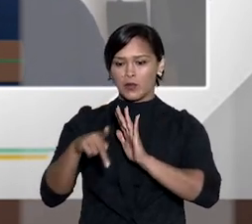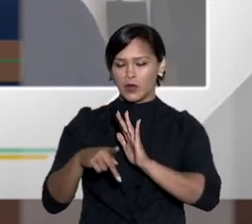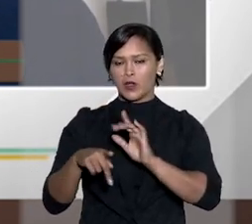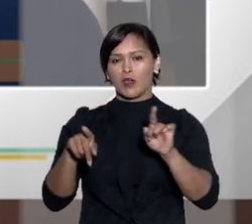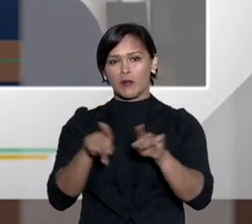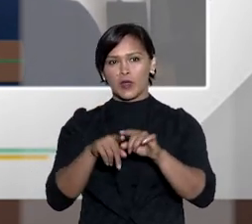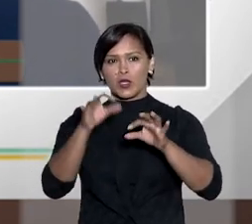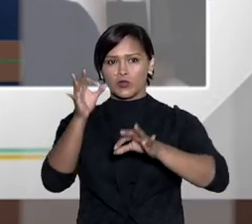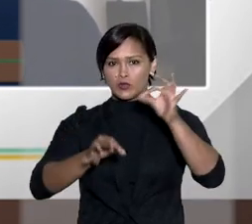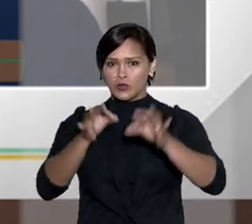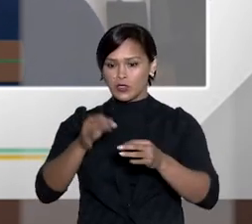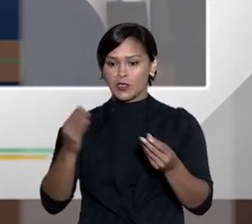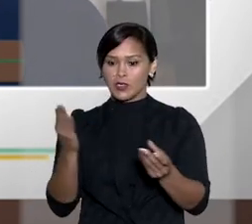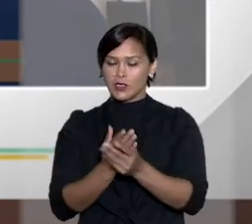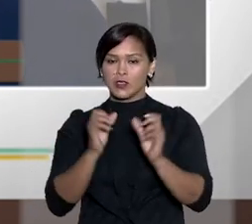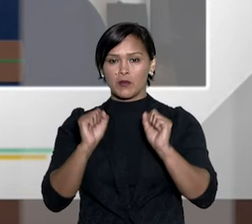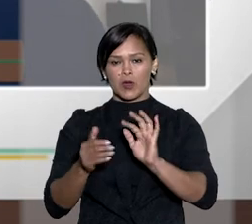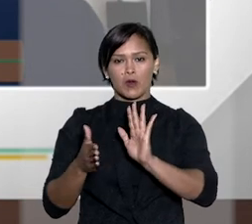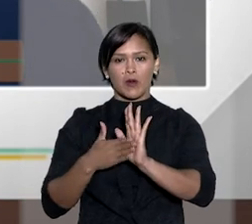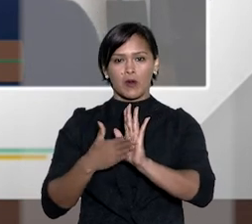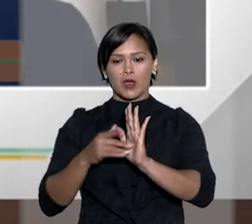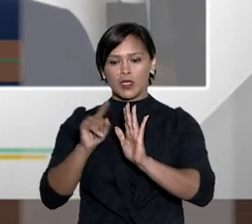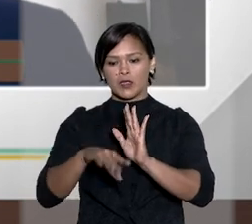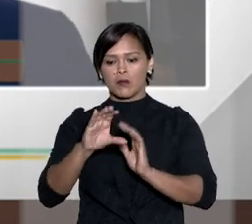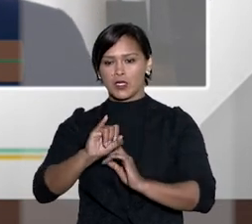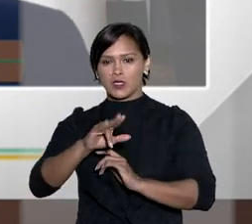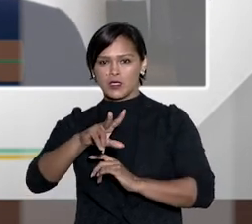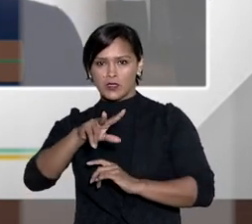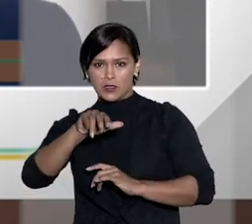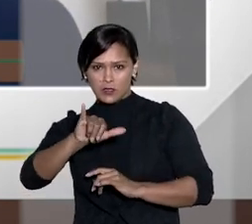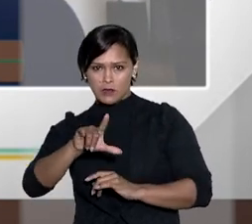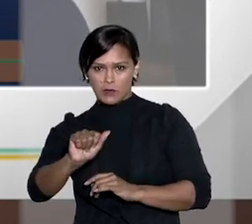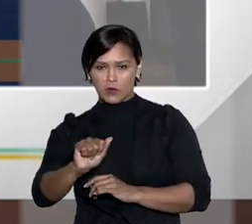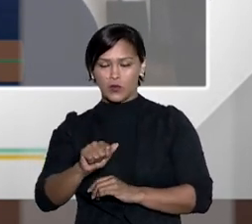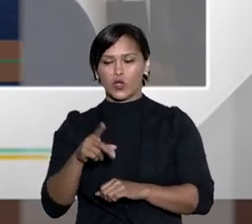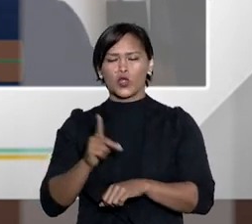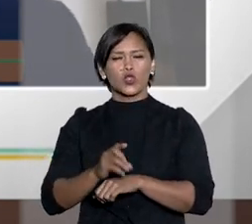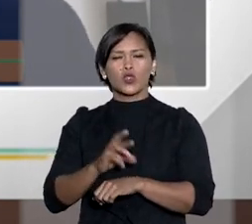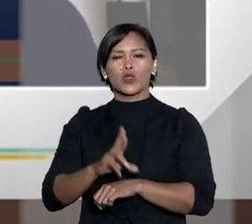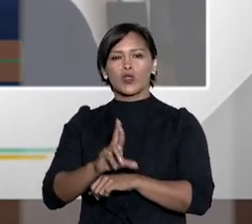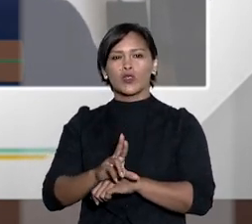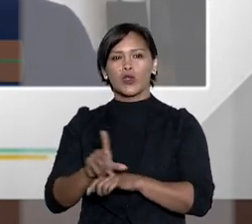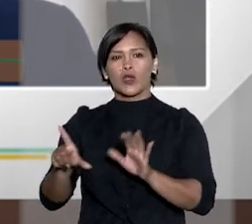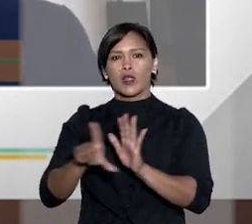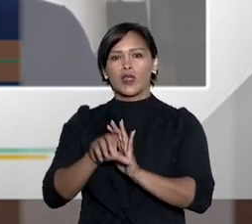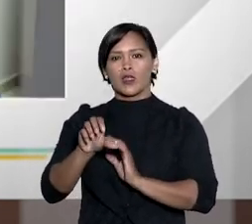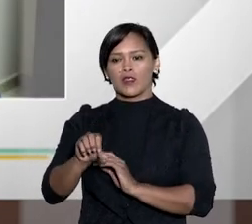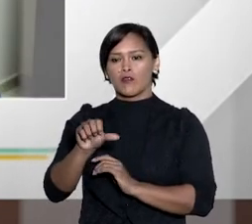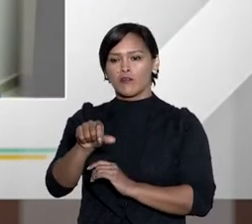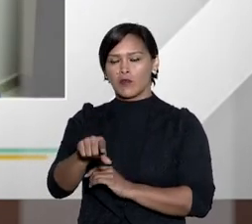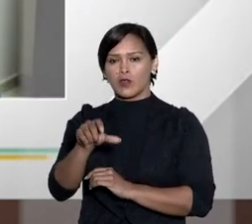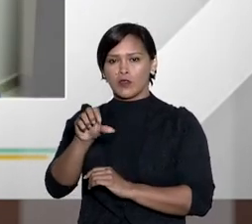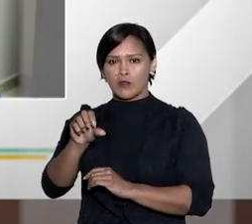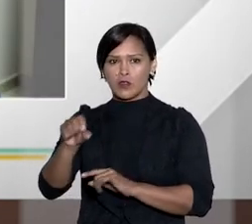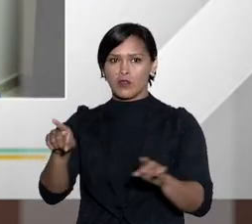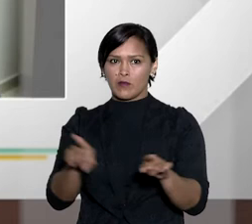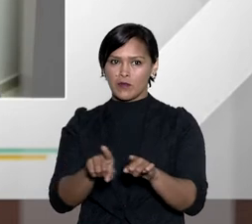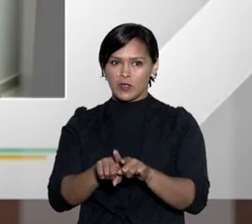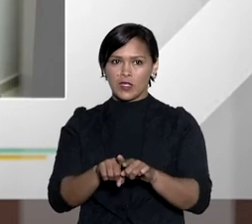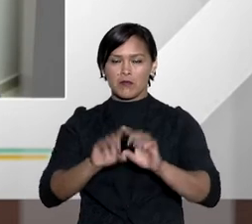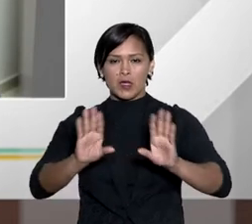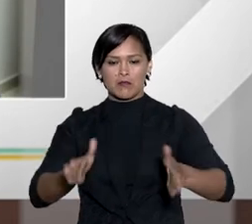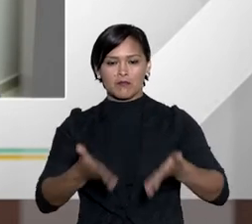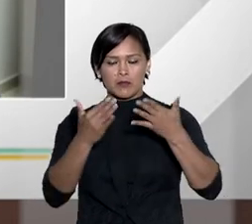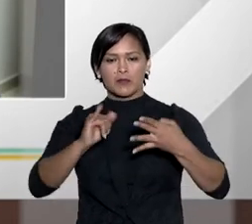a competência para isso e essa ação também pode ser proposta na vara cível doutor Alexandre